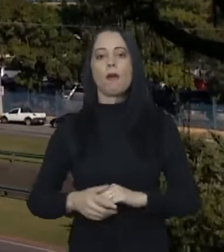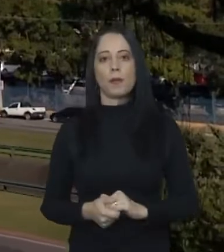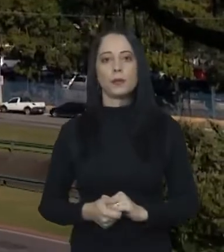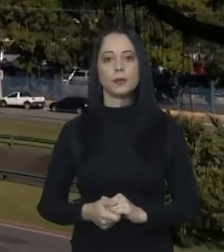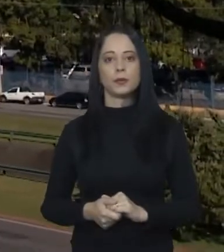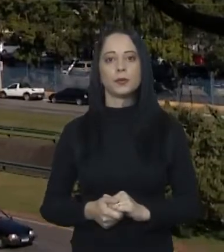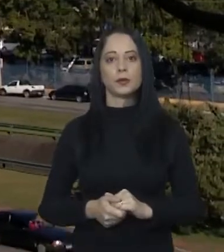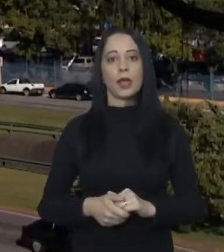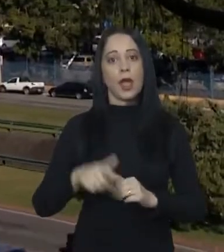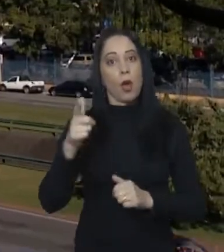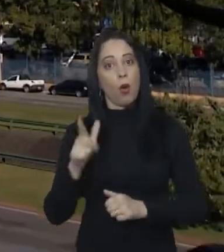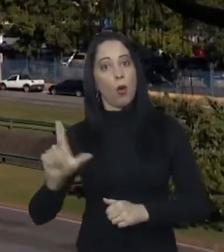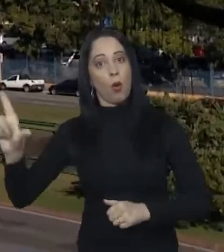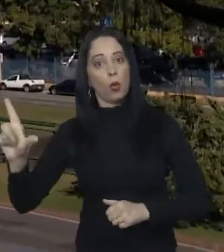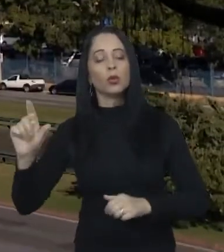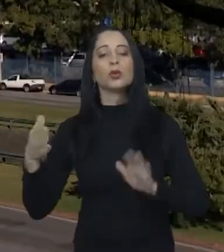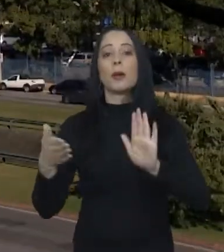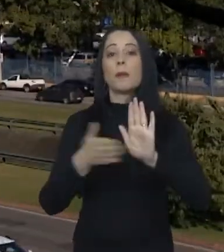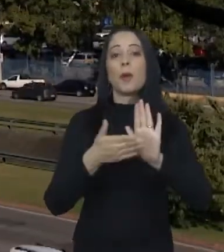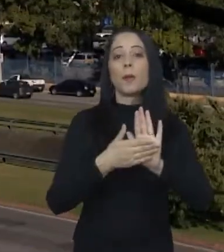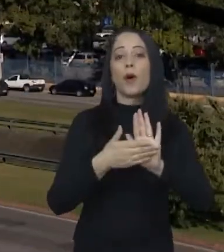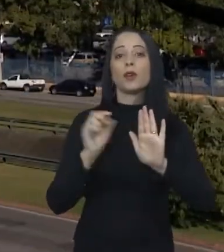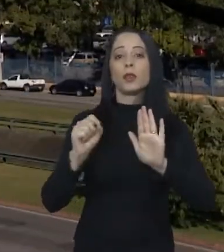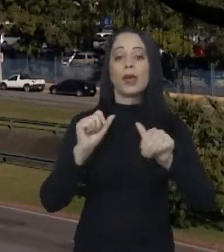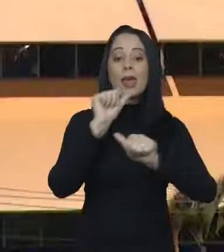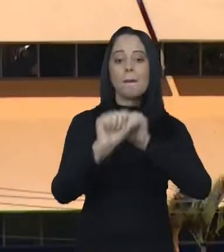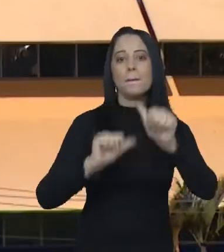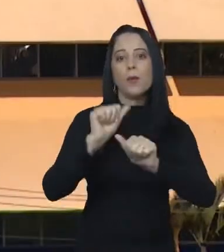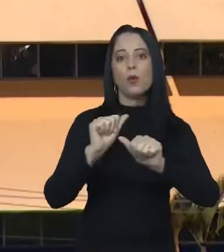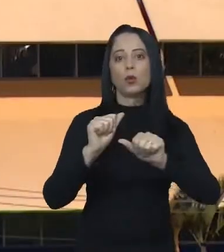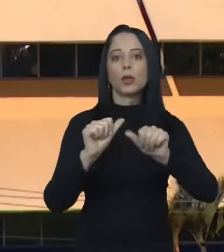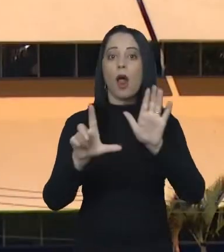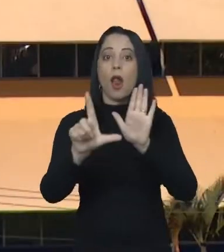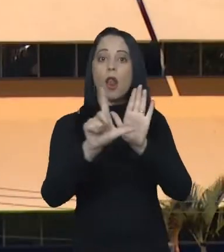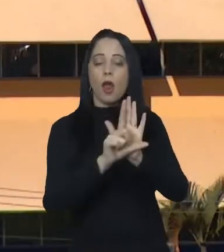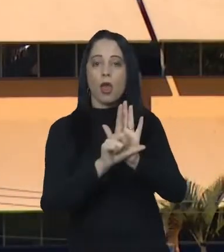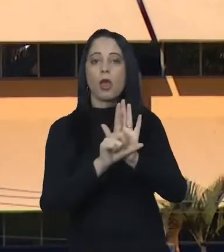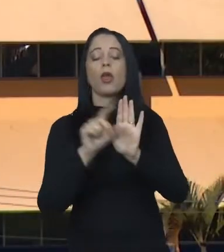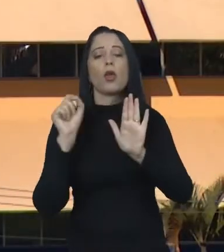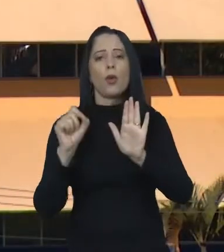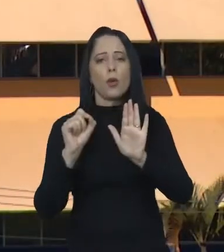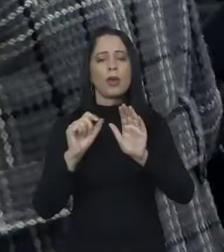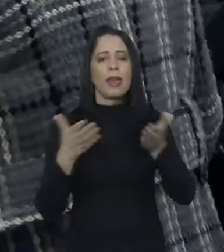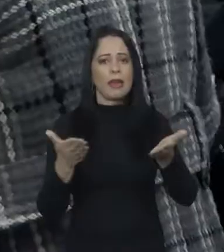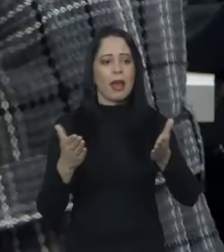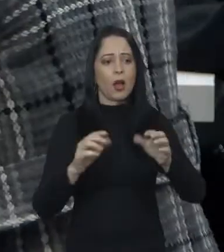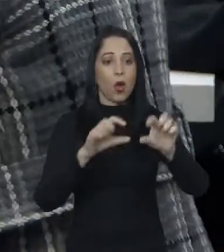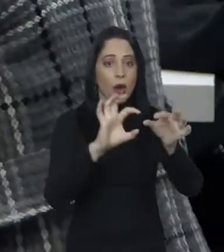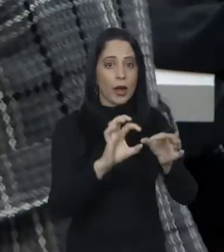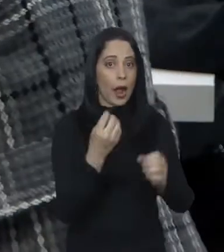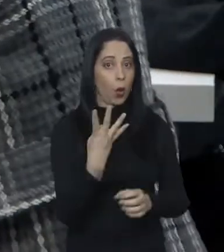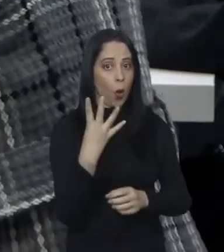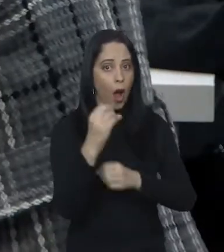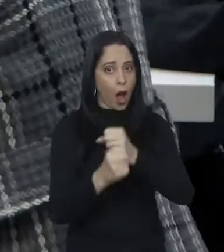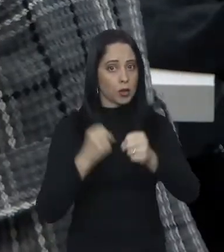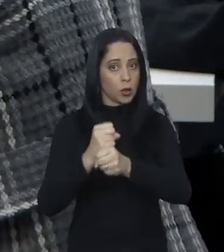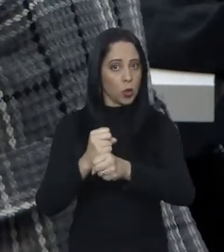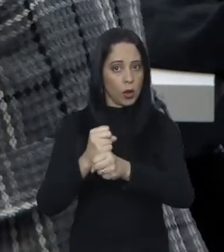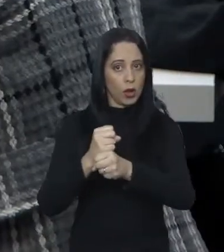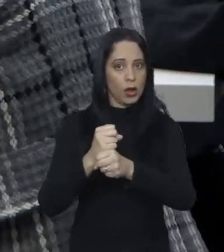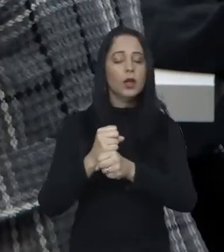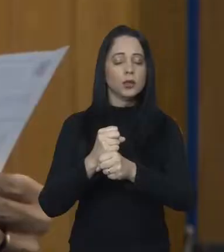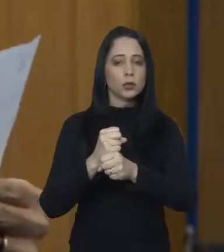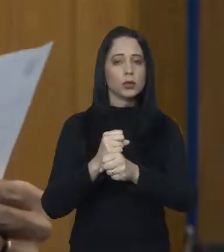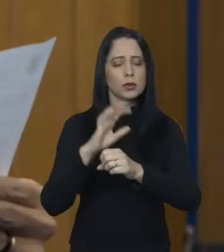Outra matéria também aprovada, apresentada pela Prefeitura, altera um artigo da Lei de Zoneamento, que permite a prorrogação de mais